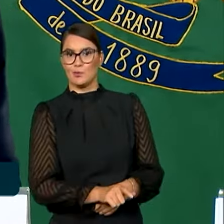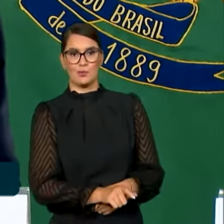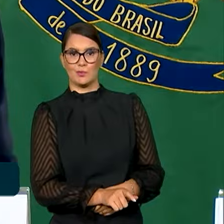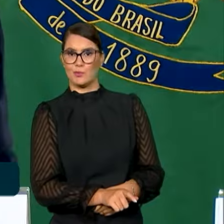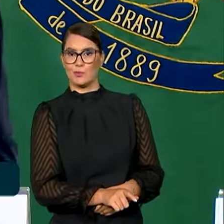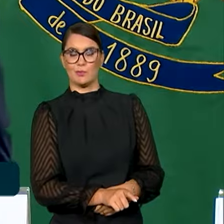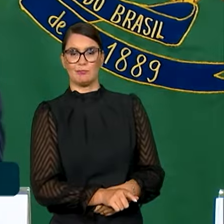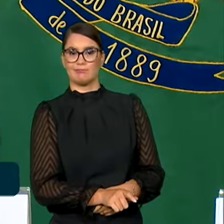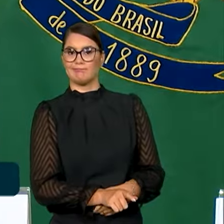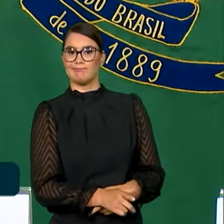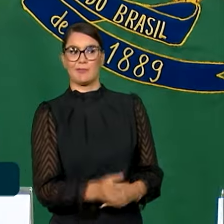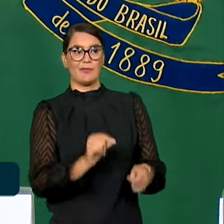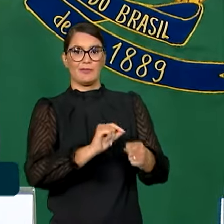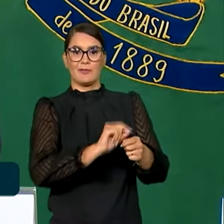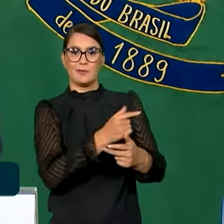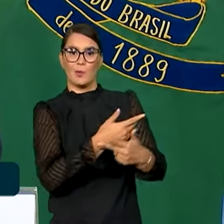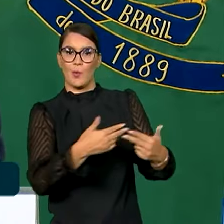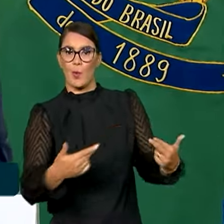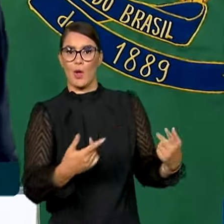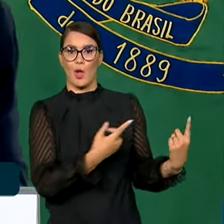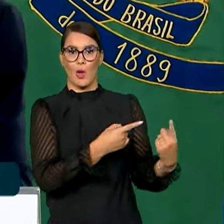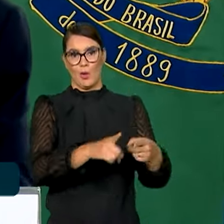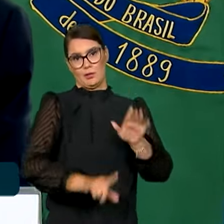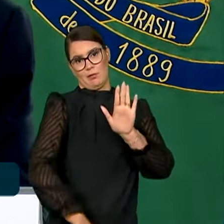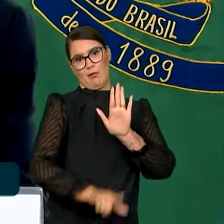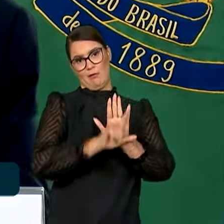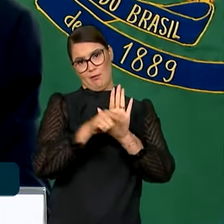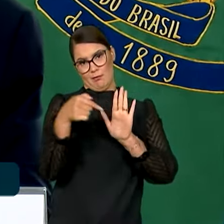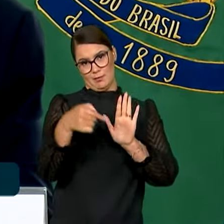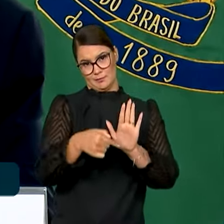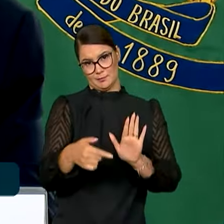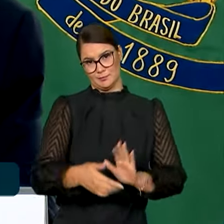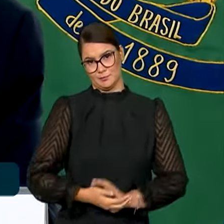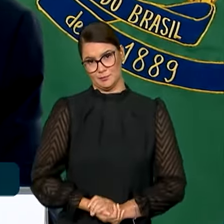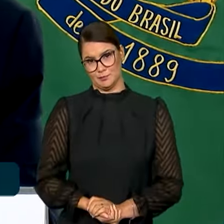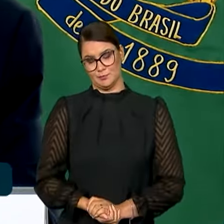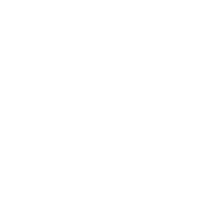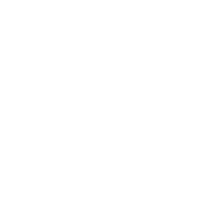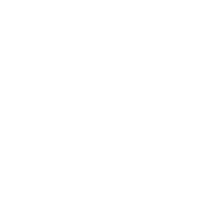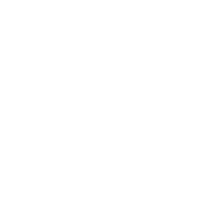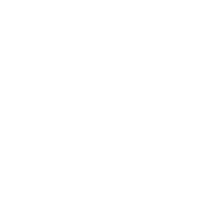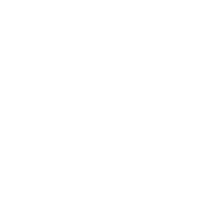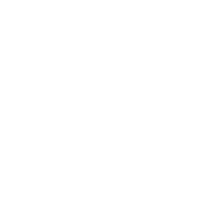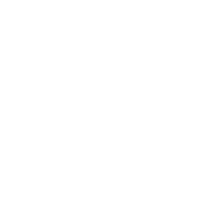estão fazendo coisas contra o que a lei determina.